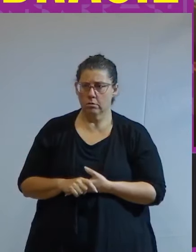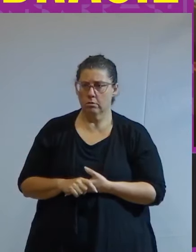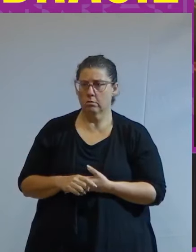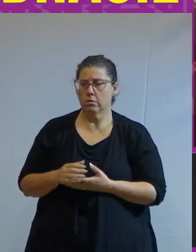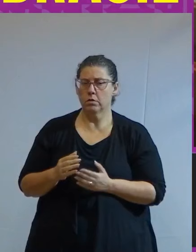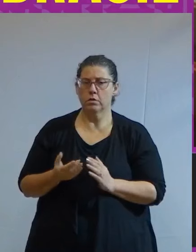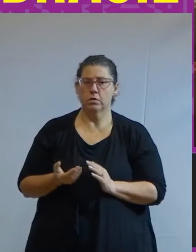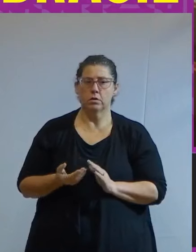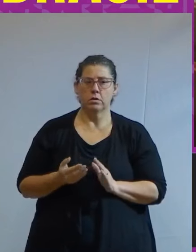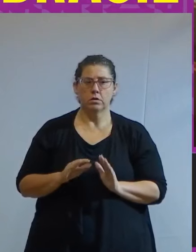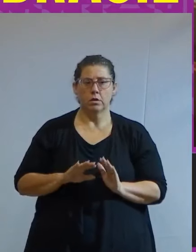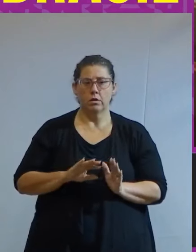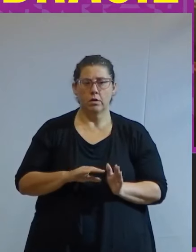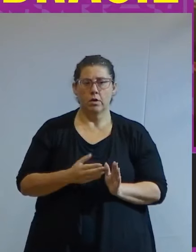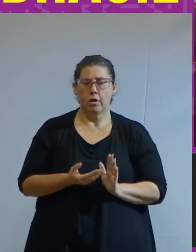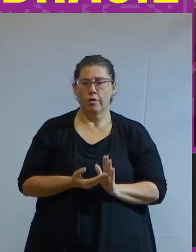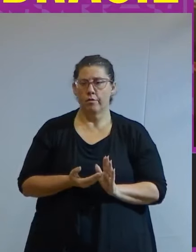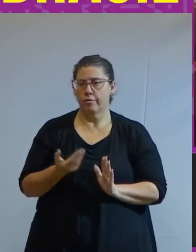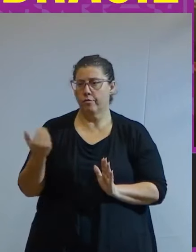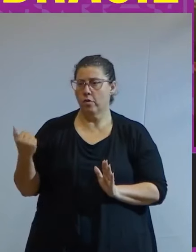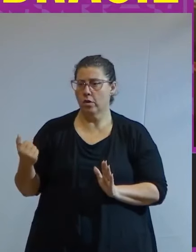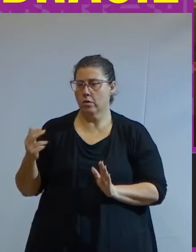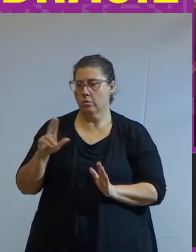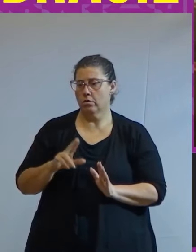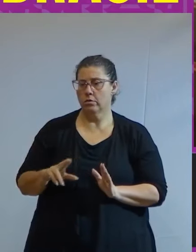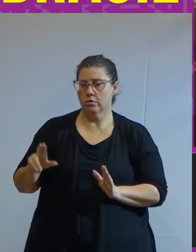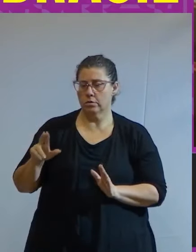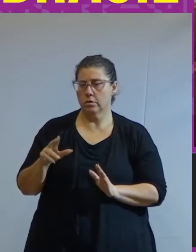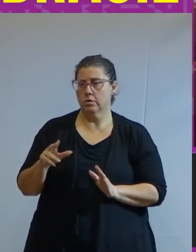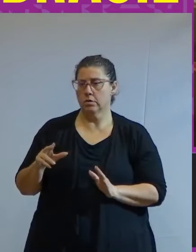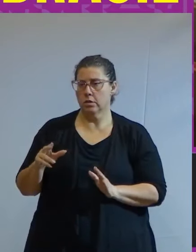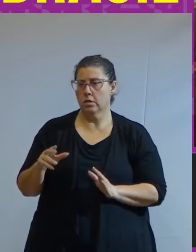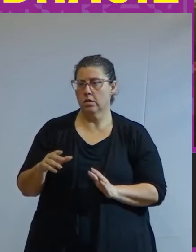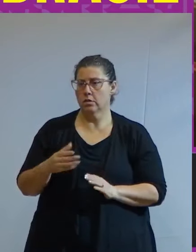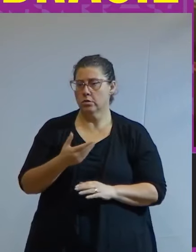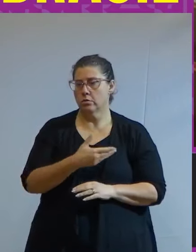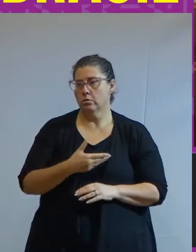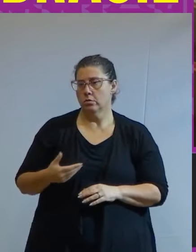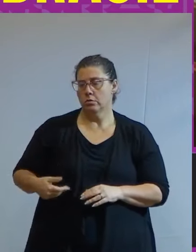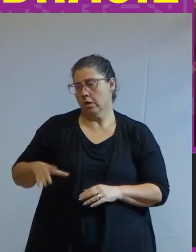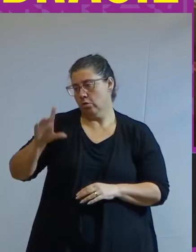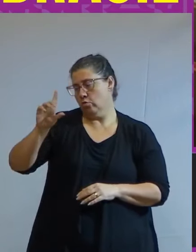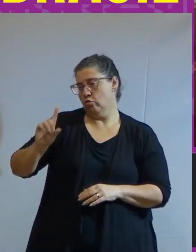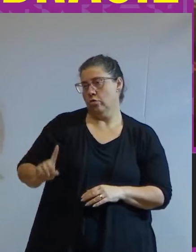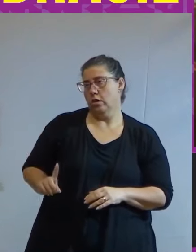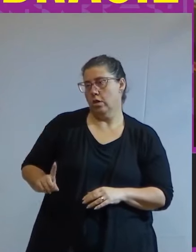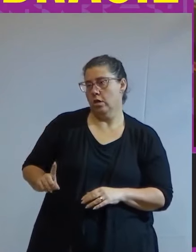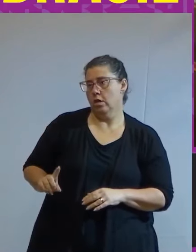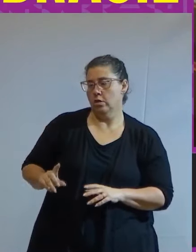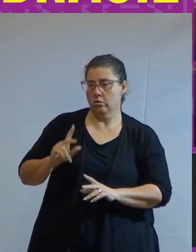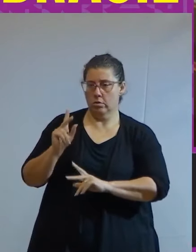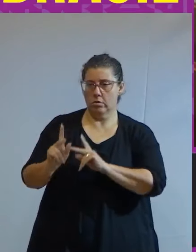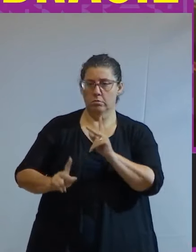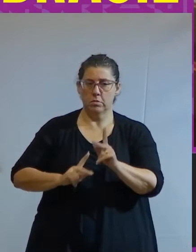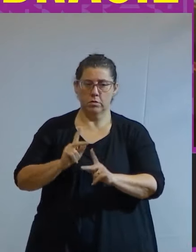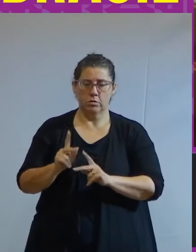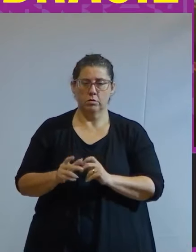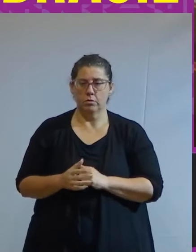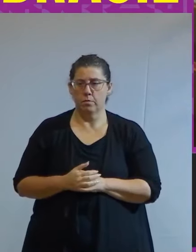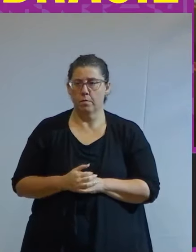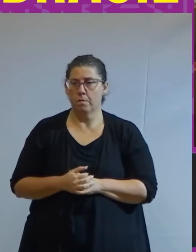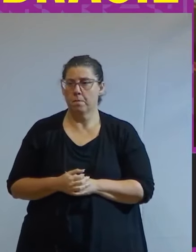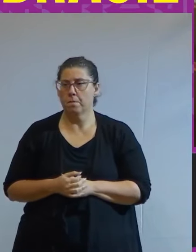fora de uma universidade pública sendo que ela é de direito da população de um modo geral